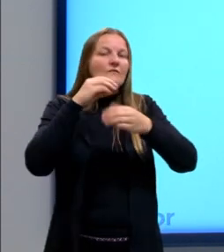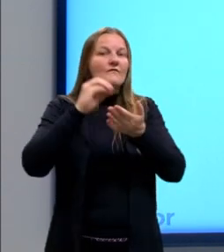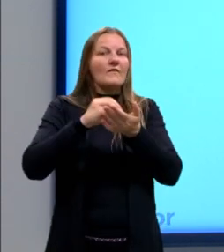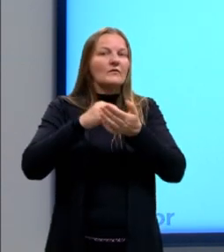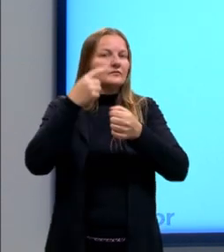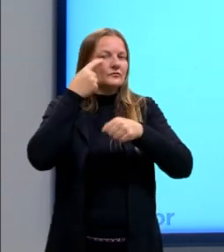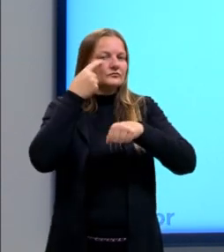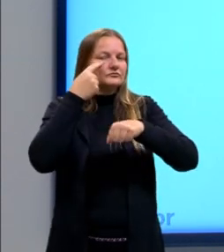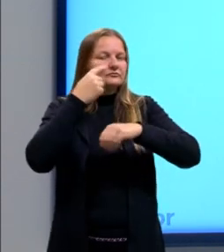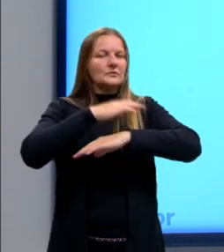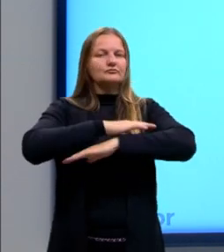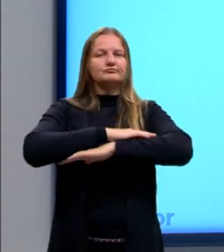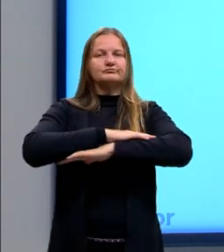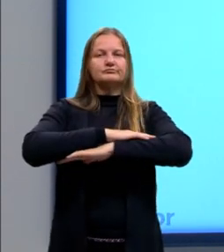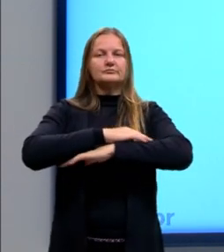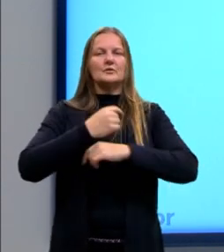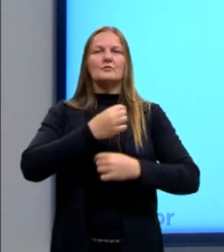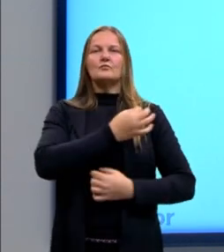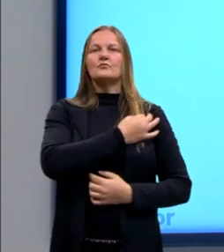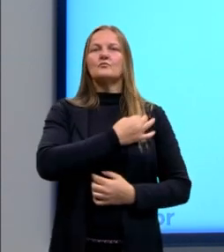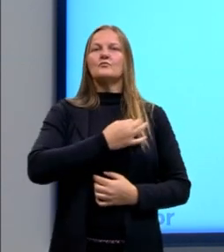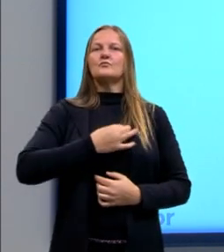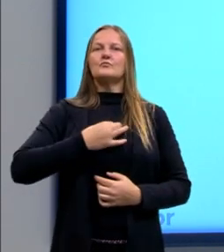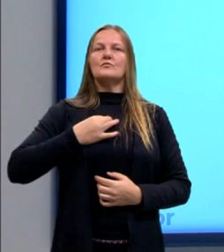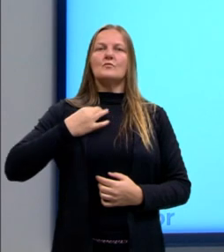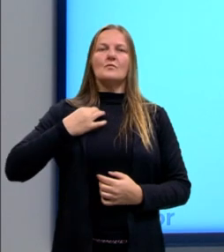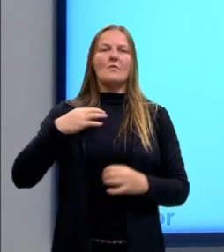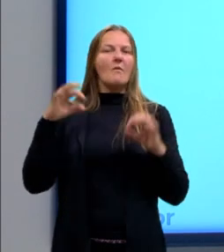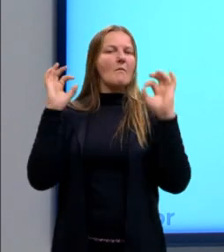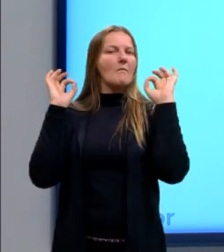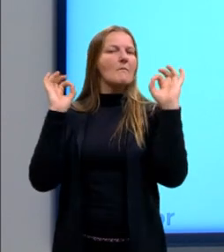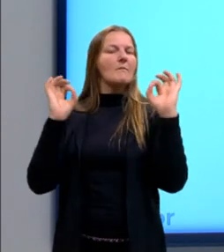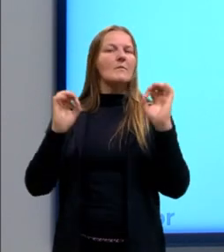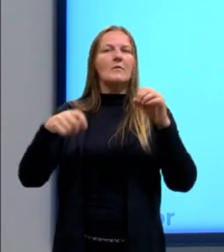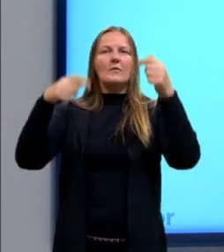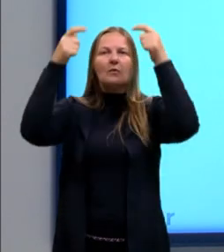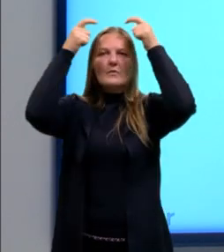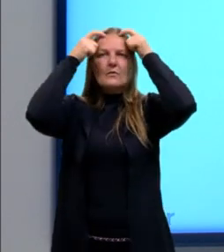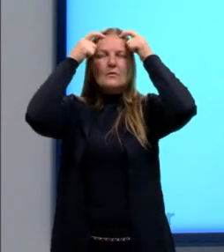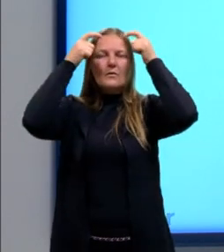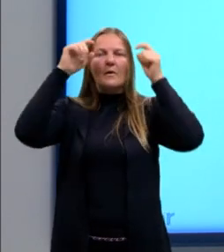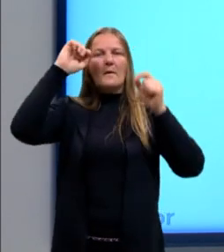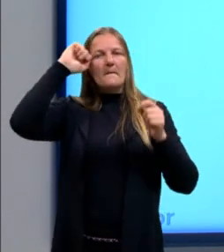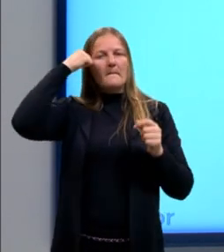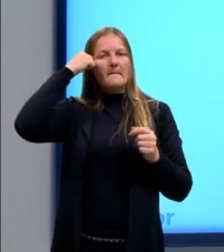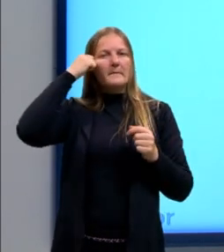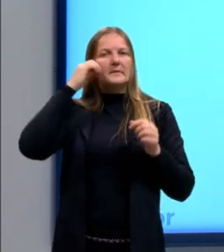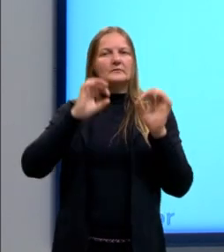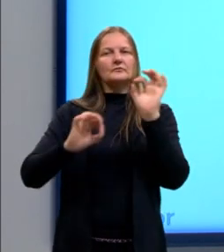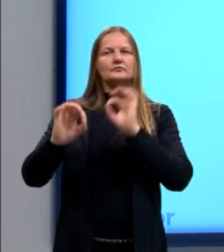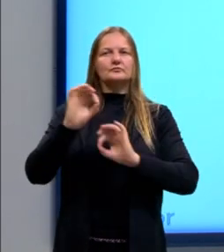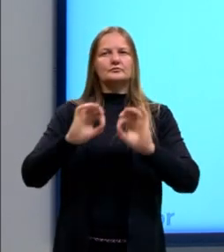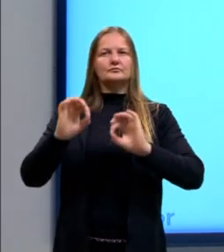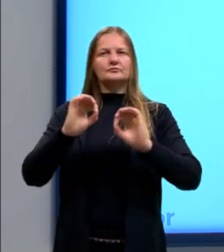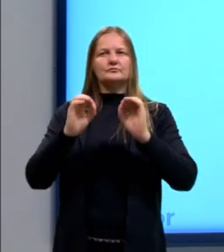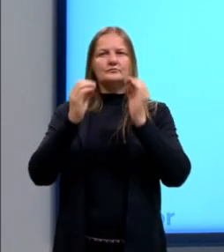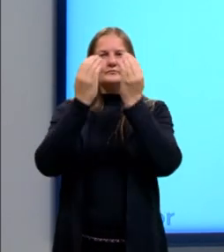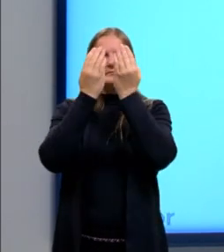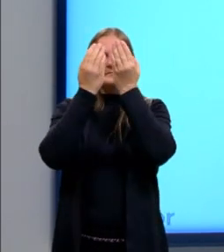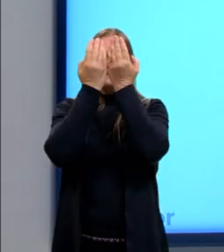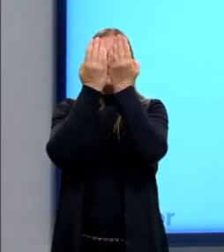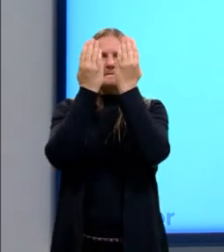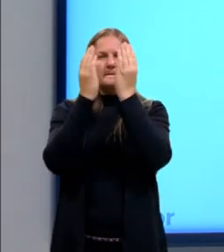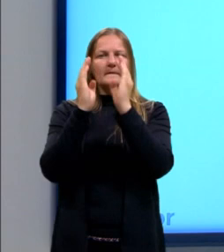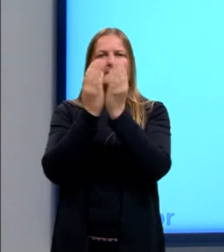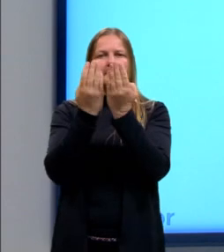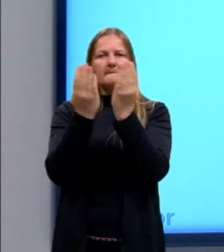estátua. Ela tem um colar bem luxuoso, e um chapéu preto em formato cilíndrico, com